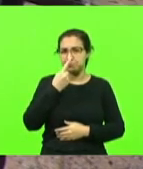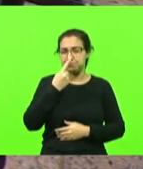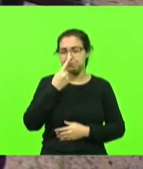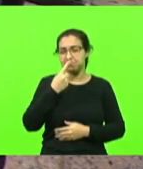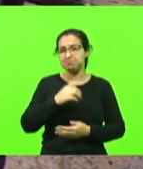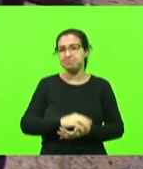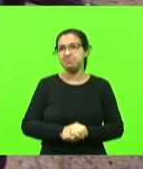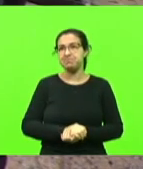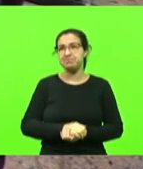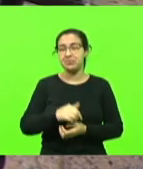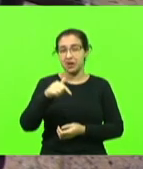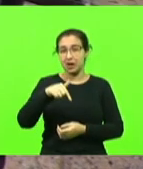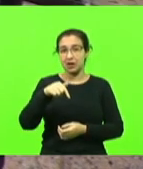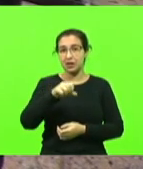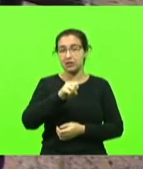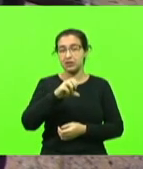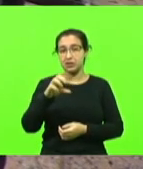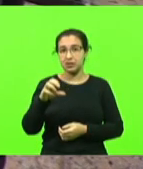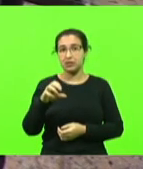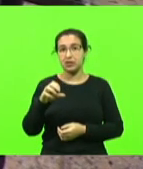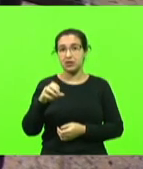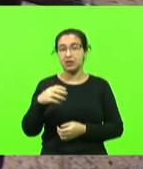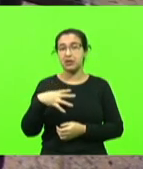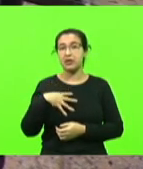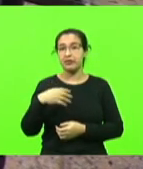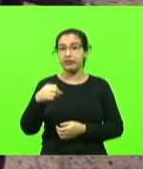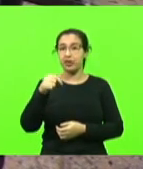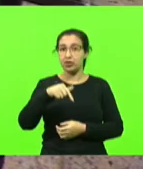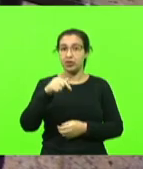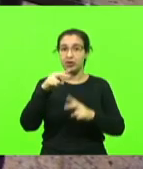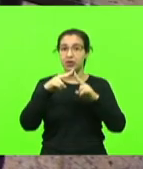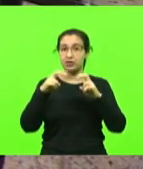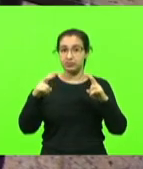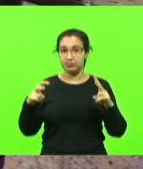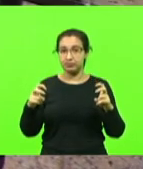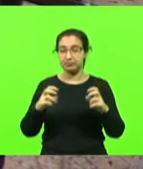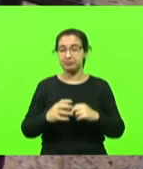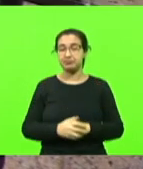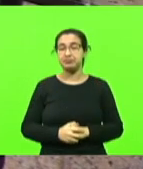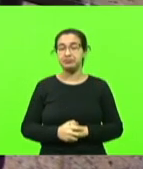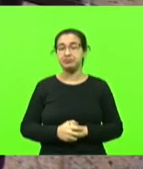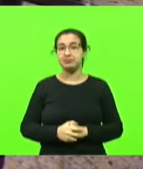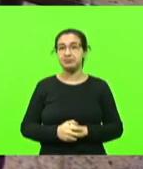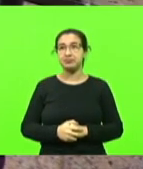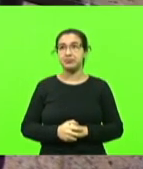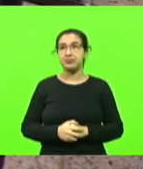aqui de Santa Catarina, inclusive é filho dessa terra, de Florianópolis, uma pessoa que eu tenho o maior respeito,